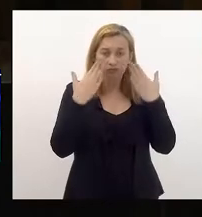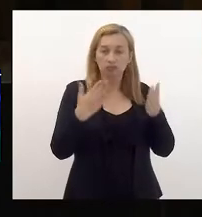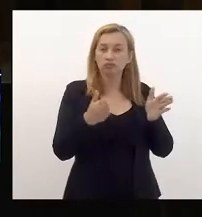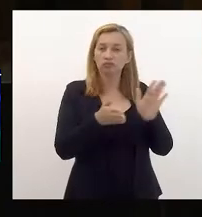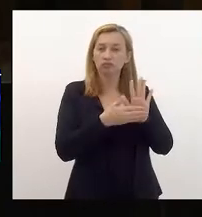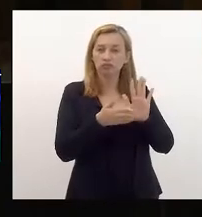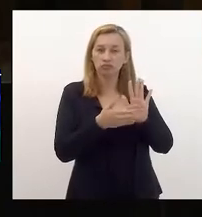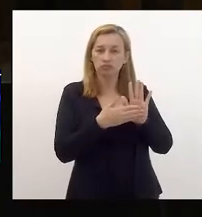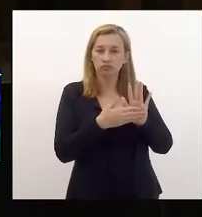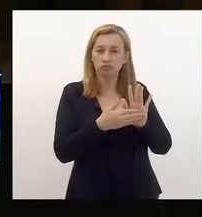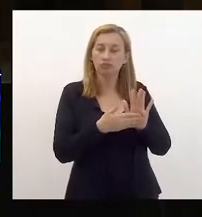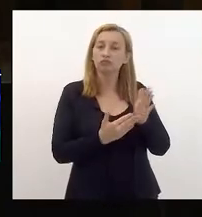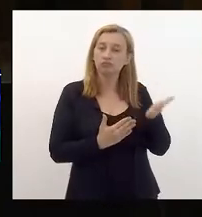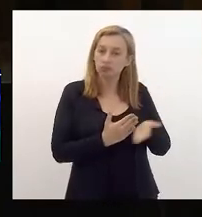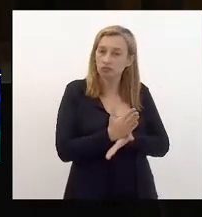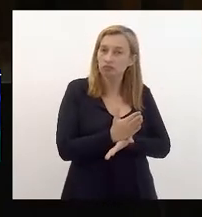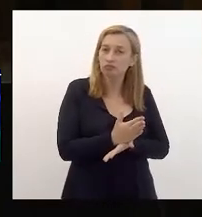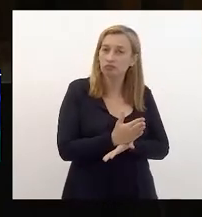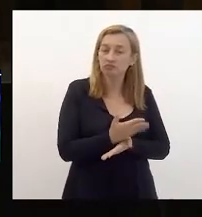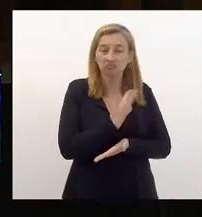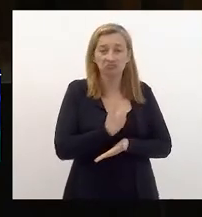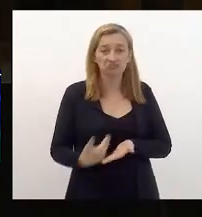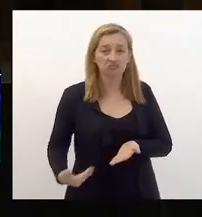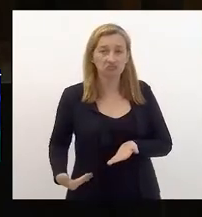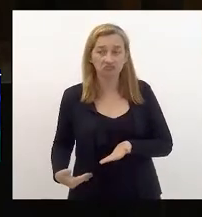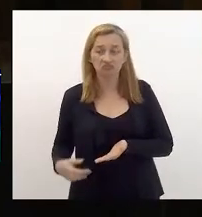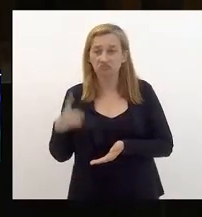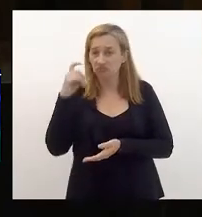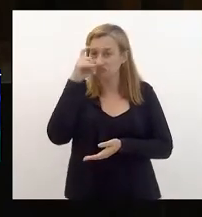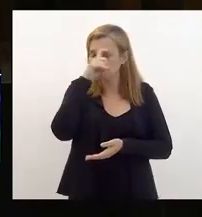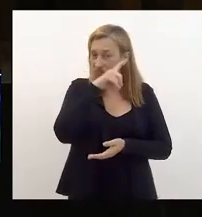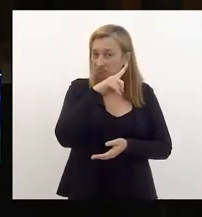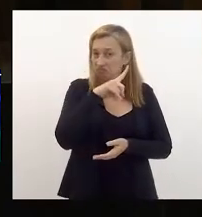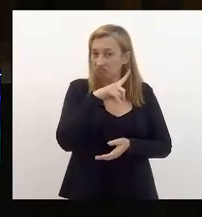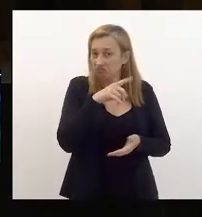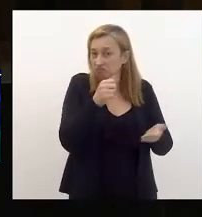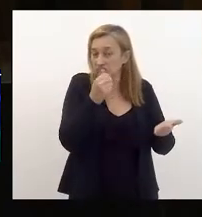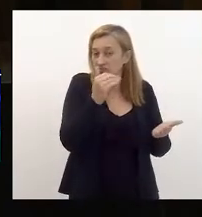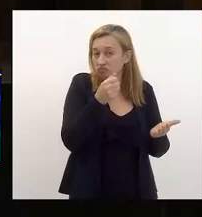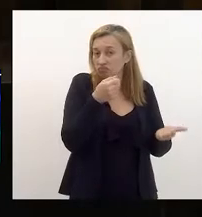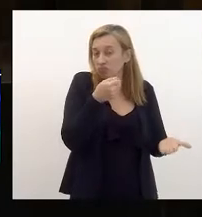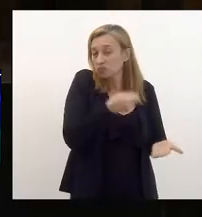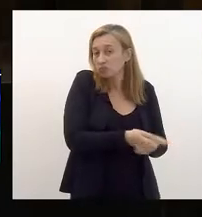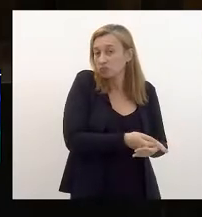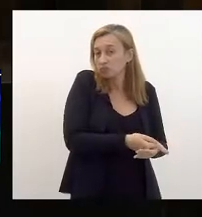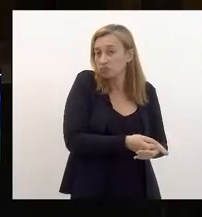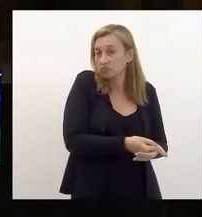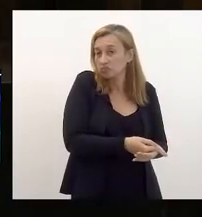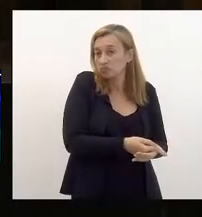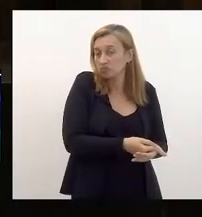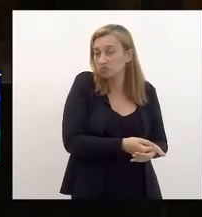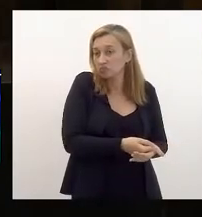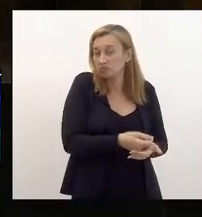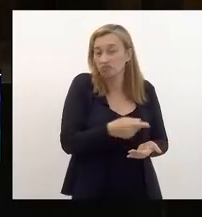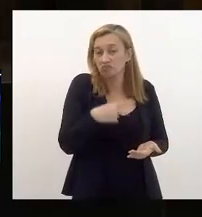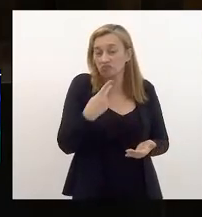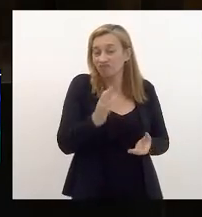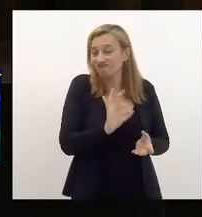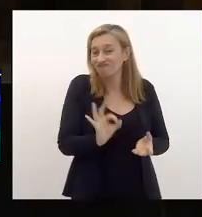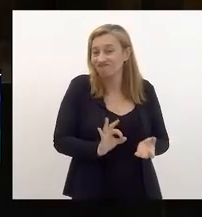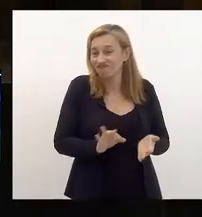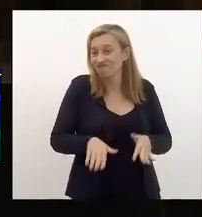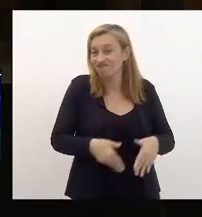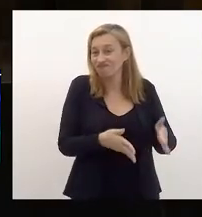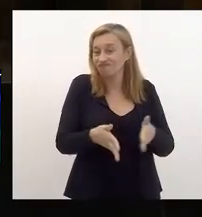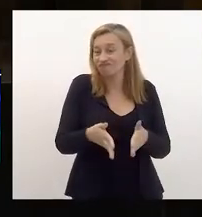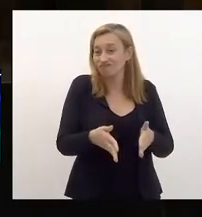proposta, aprovou e o governo tem tido dificuldade para desenvolver, sem o governo sequer dizer qual vai ser o caminho que vai seguir